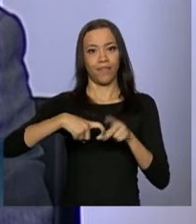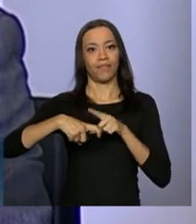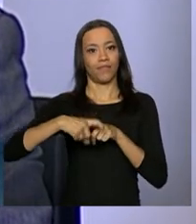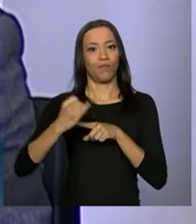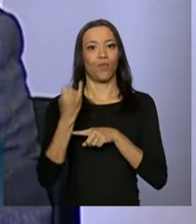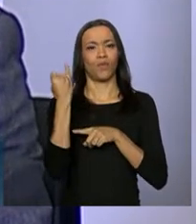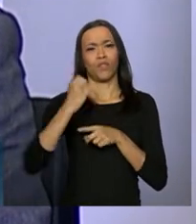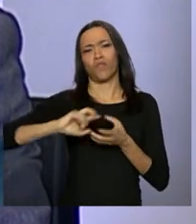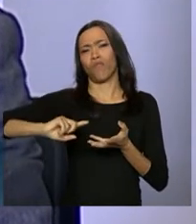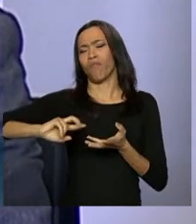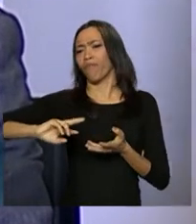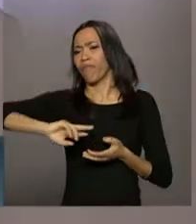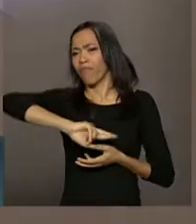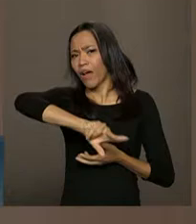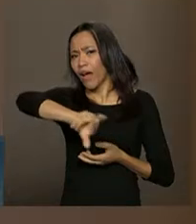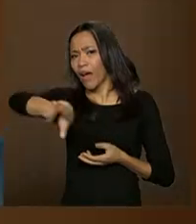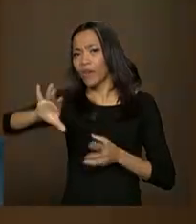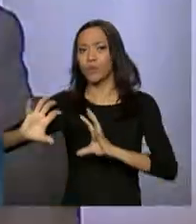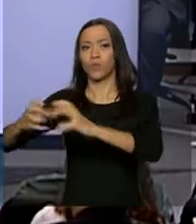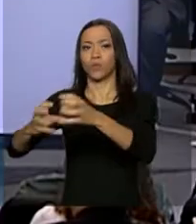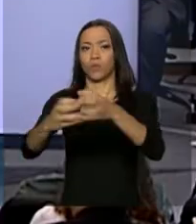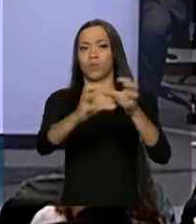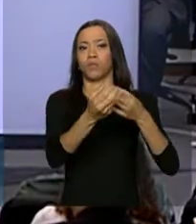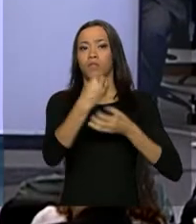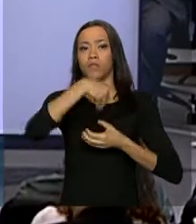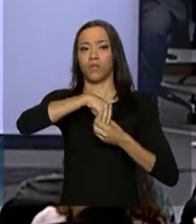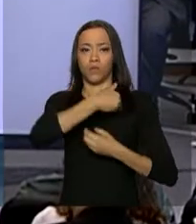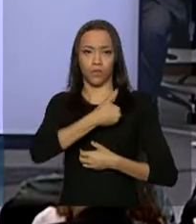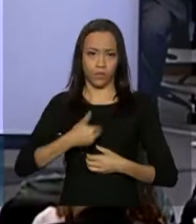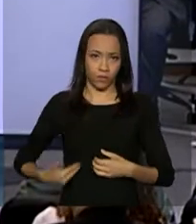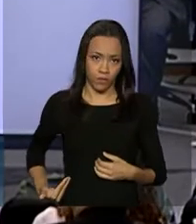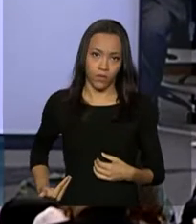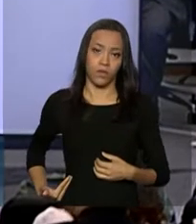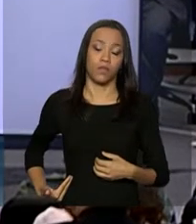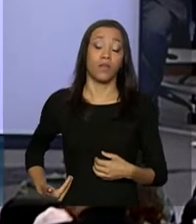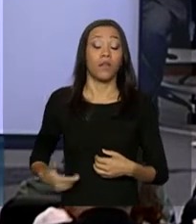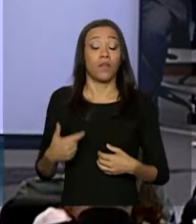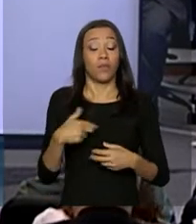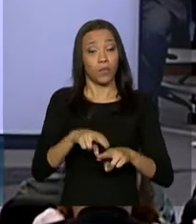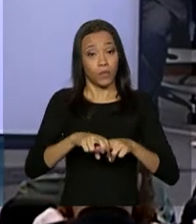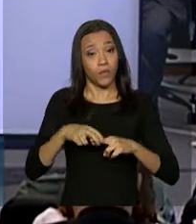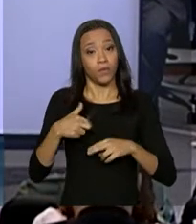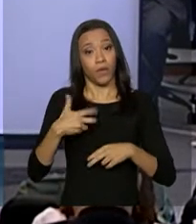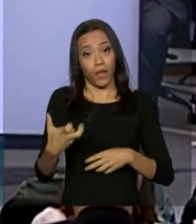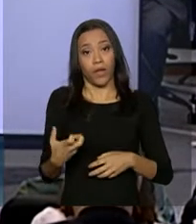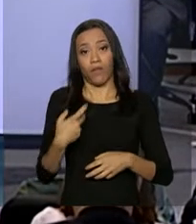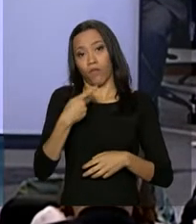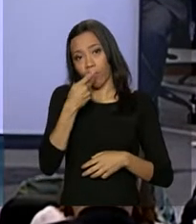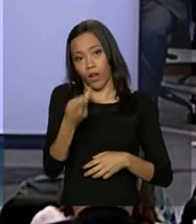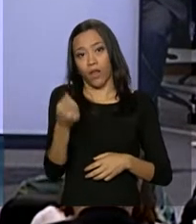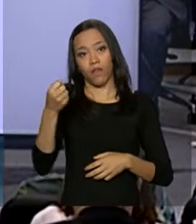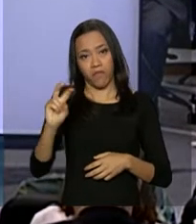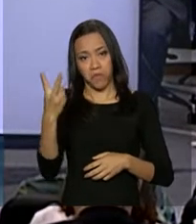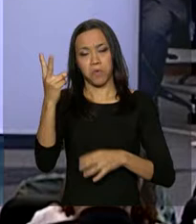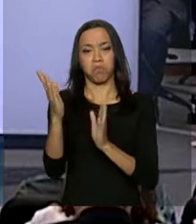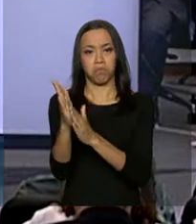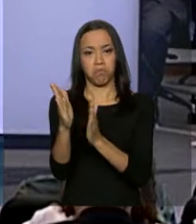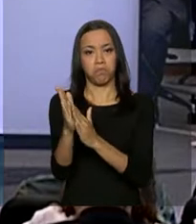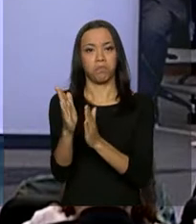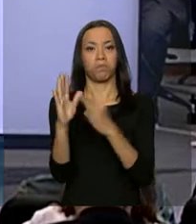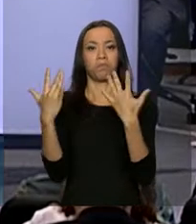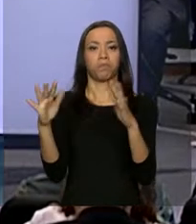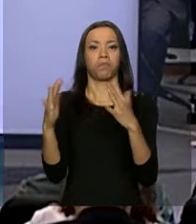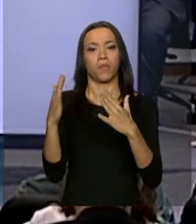vários órgãos do governo. E aí eu quero valorizar e agradecer ao Ministério Público do